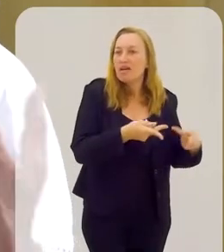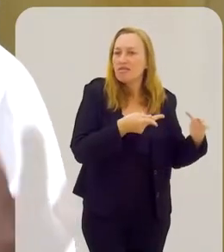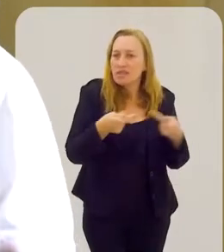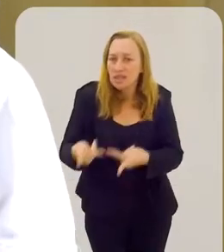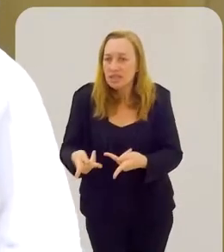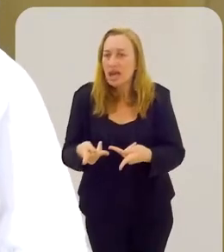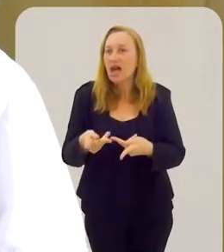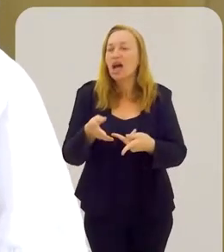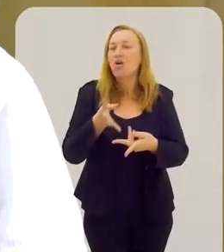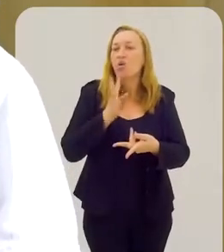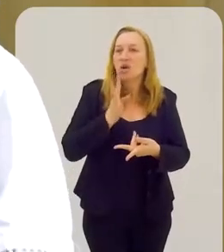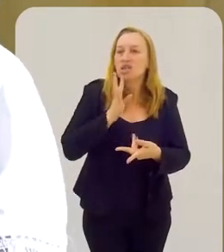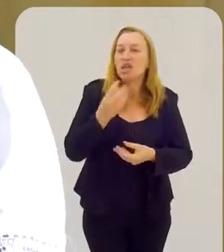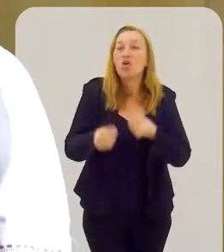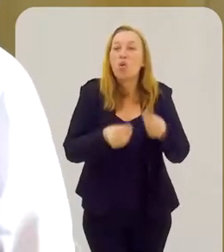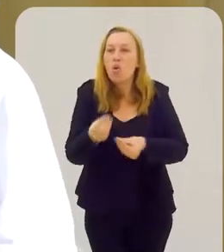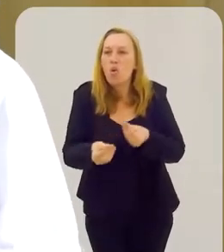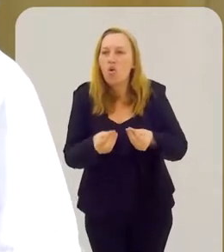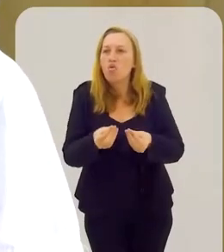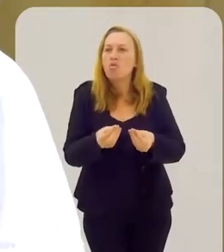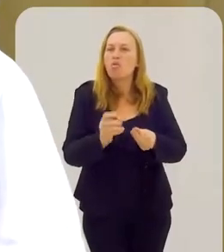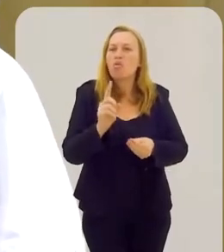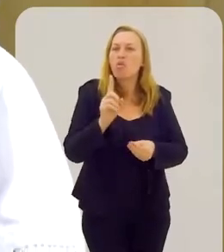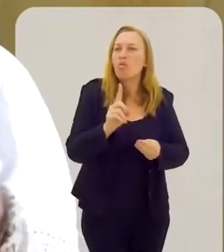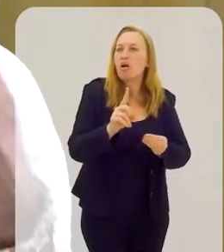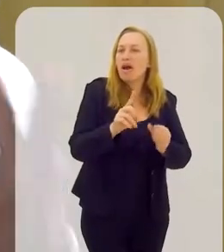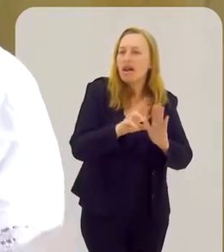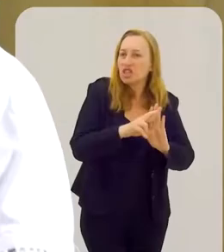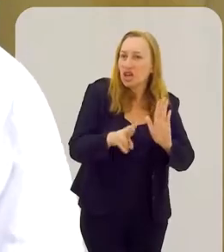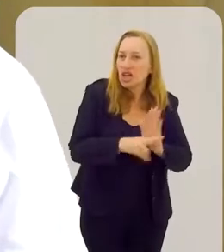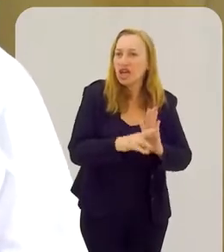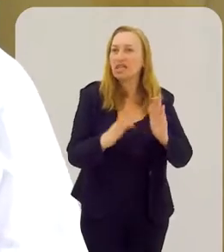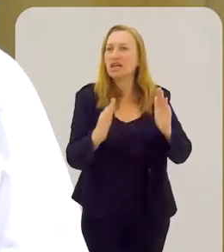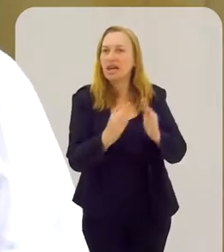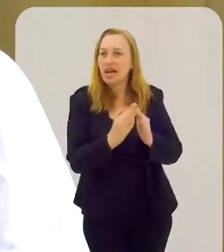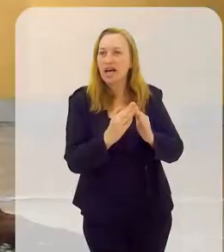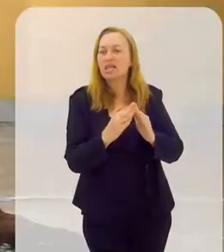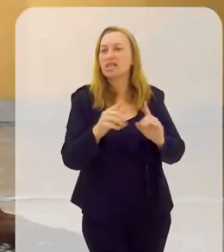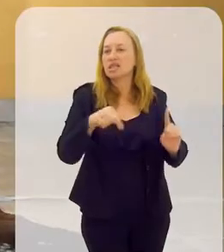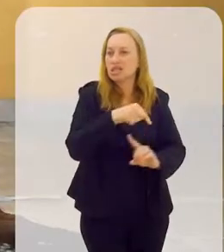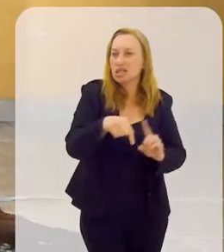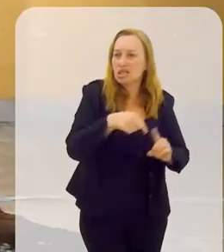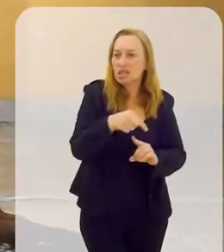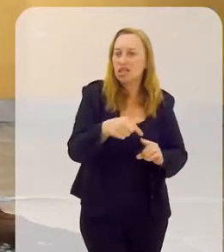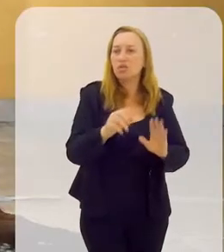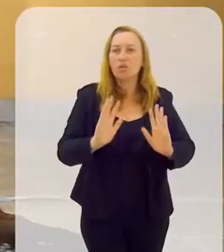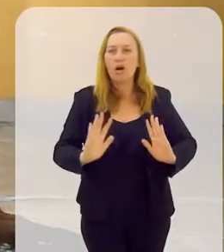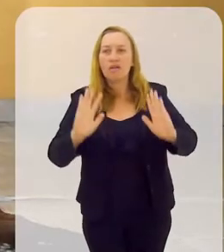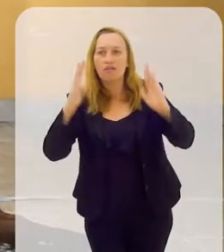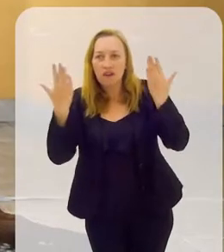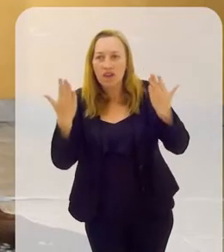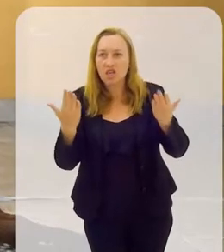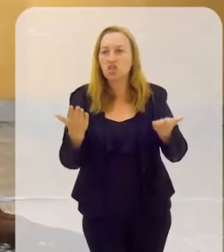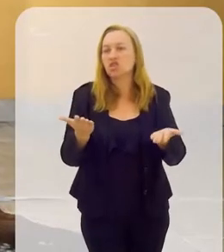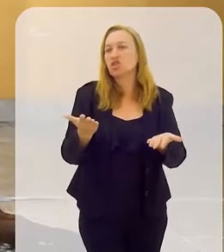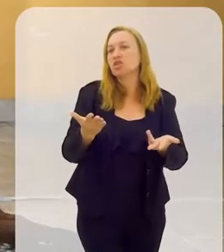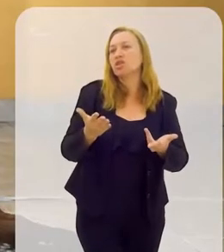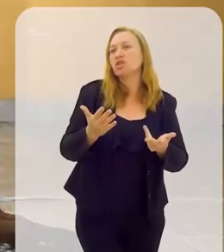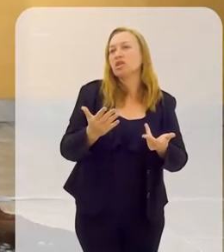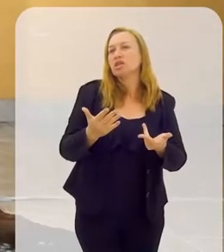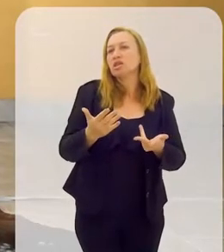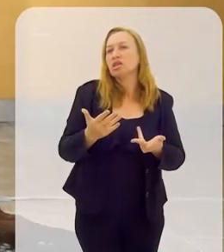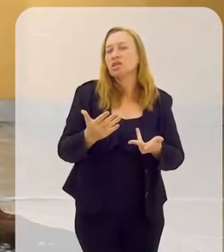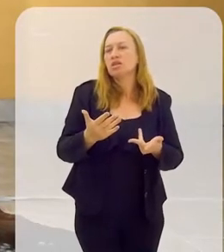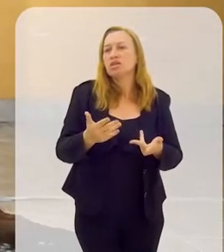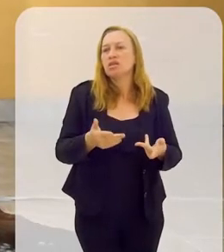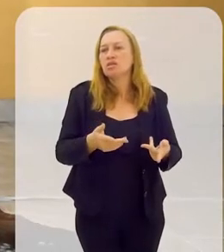conhecer como funciona uma casa de santo, ir numa festa, ir num toque, numa saída de alguém, alguma obrigação,